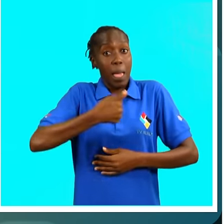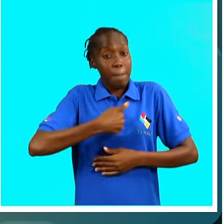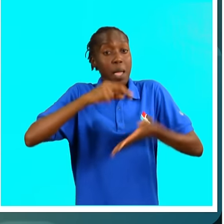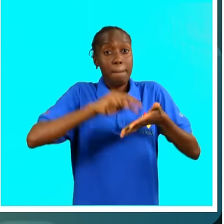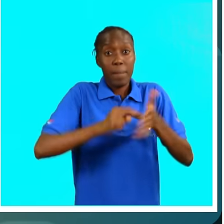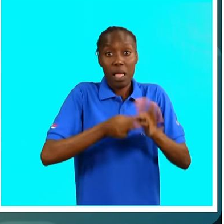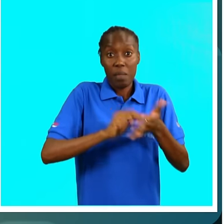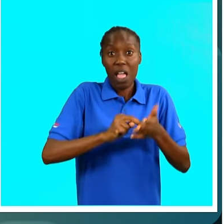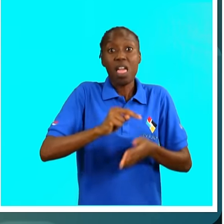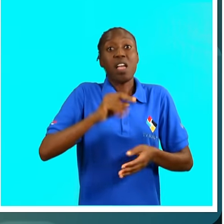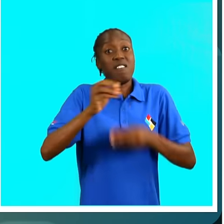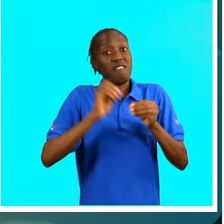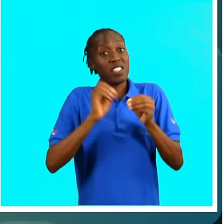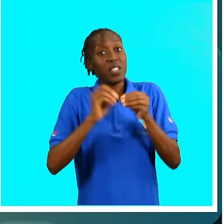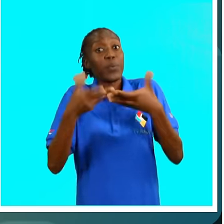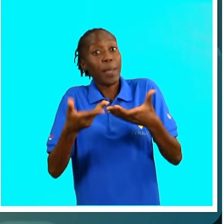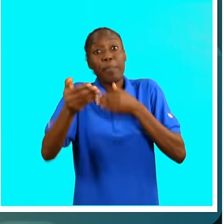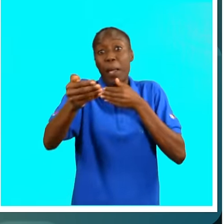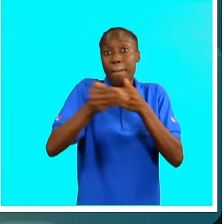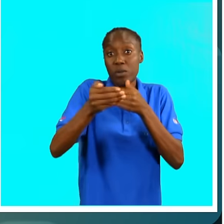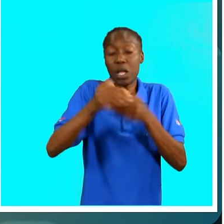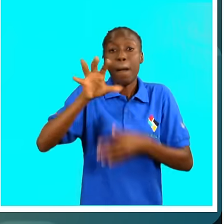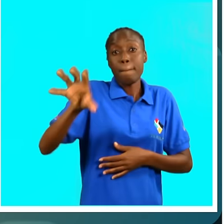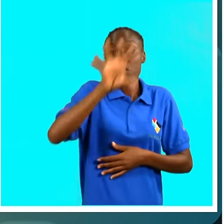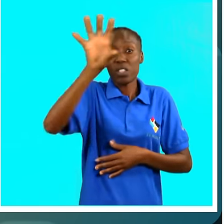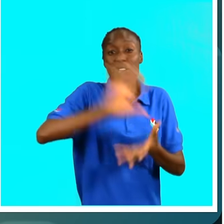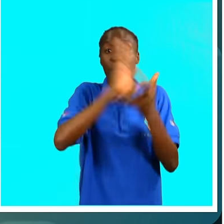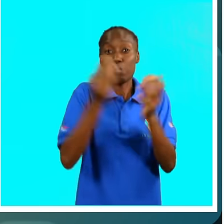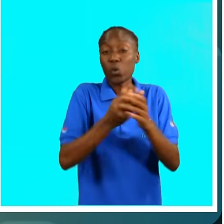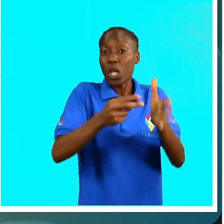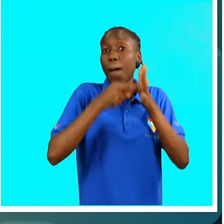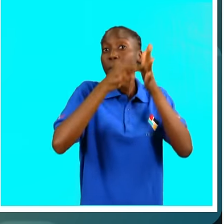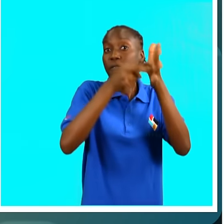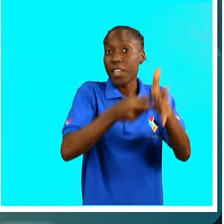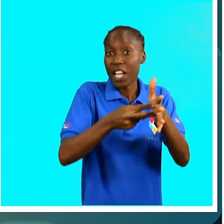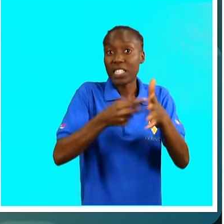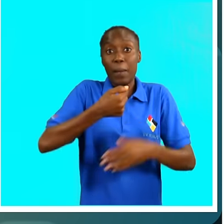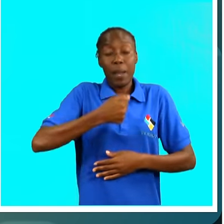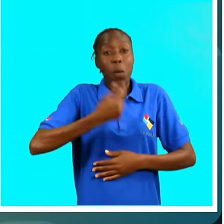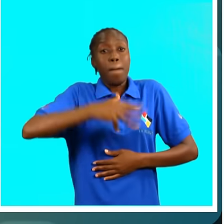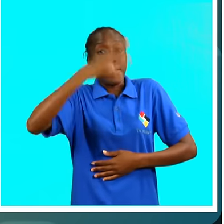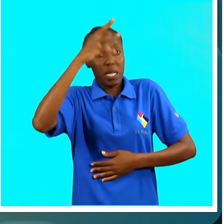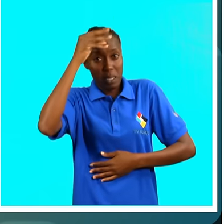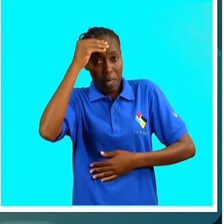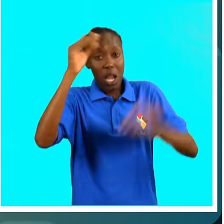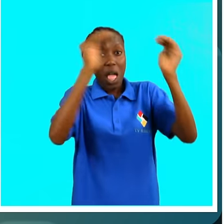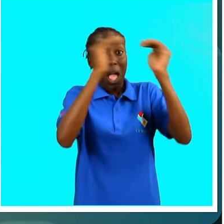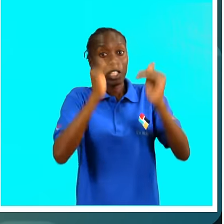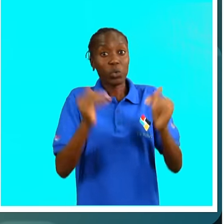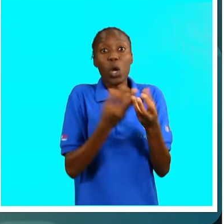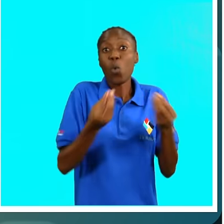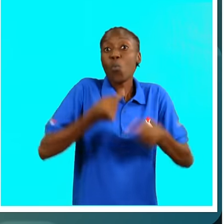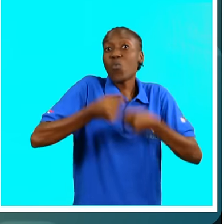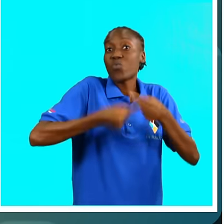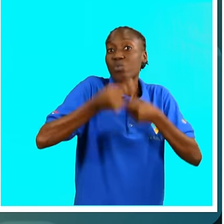A minha planificação de aproximar-me a todas as províncias com viagens para ir perceber as